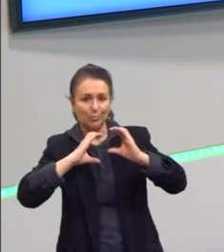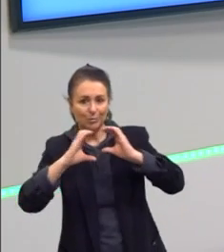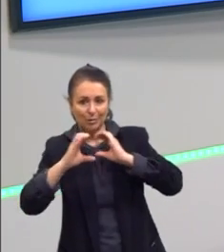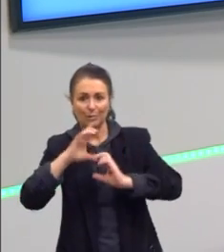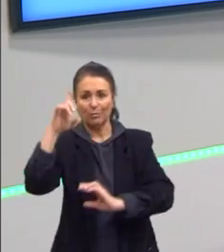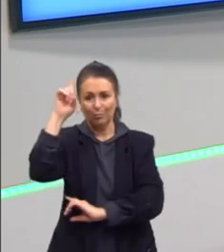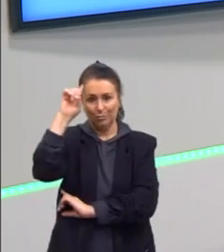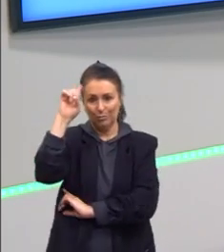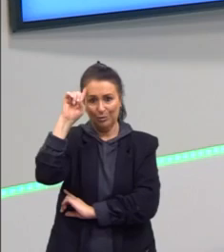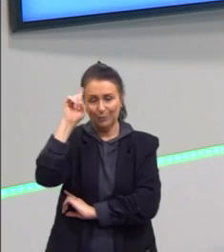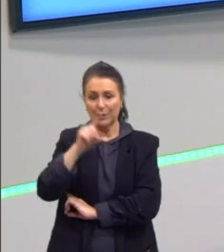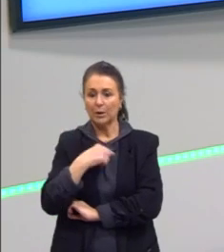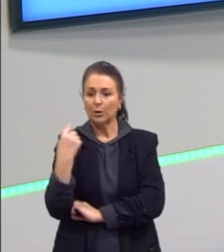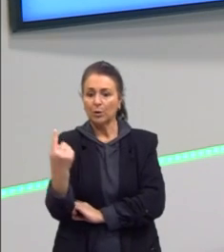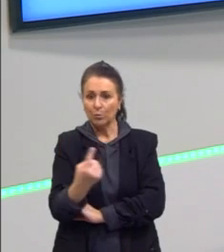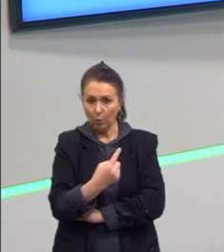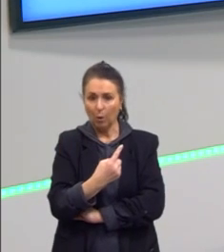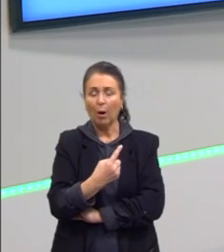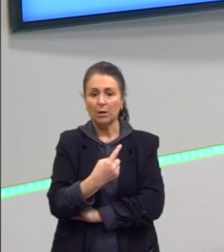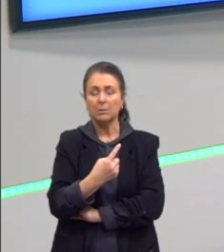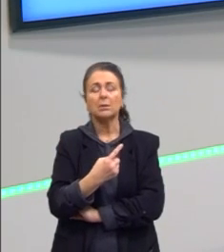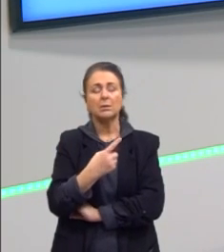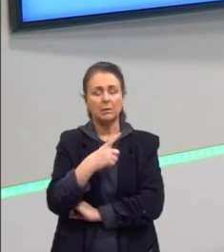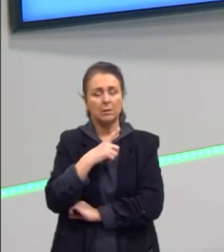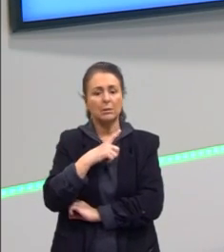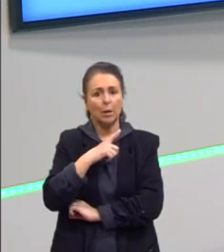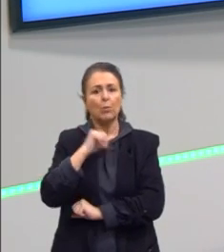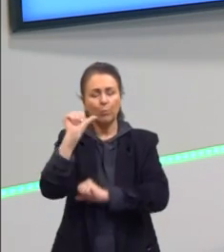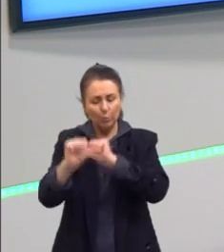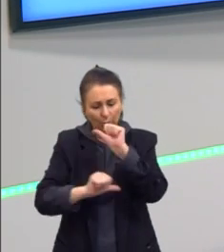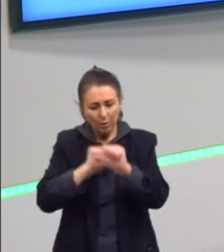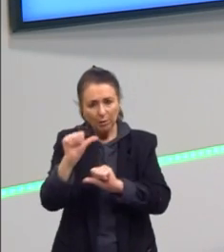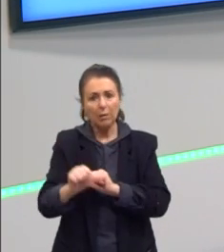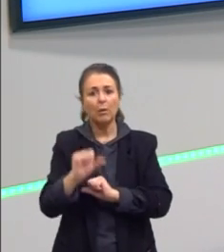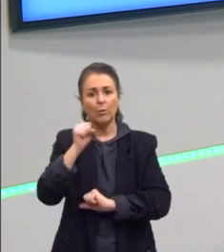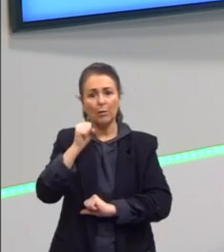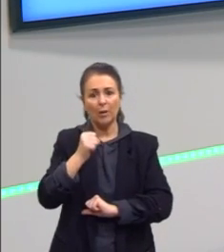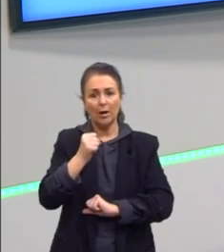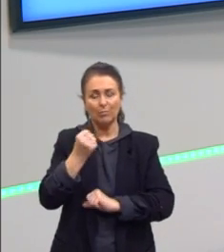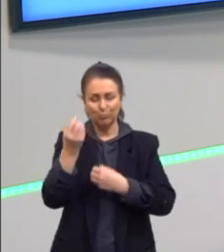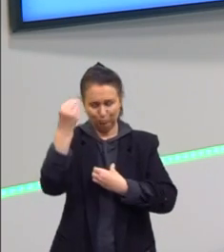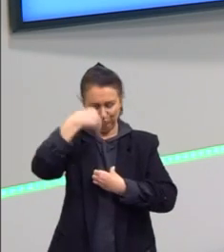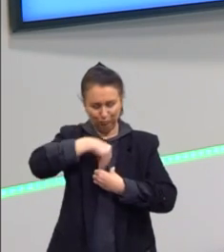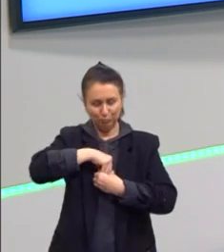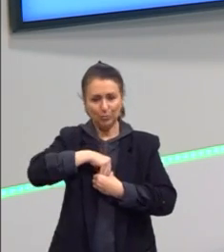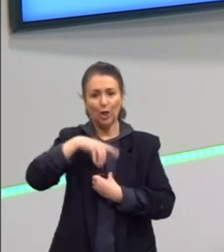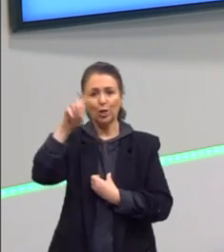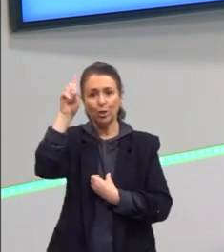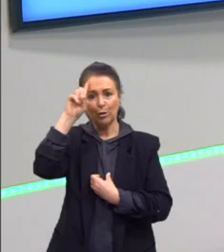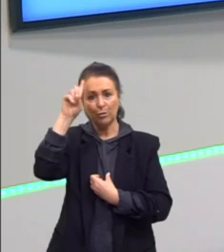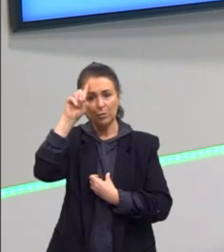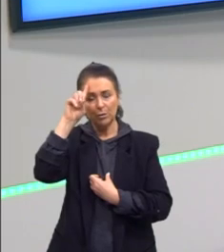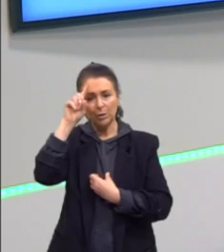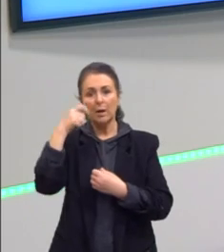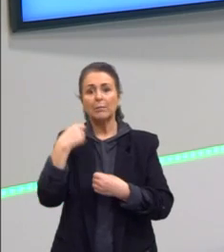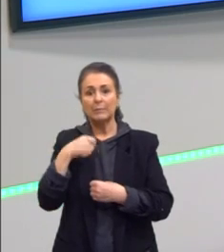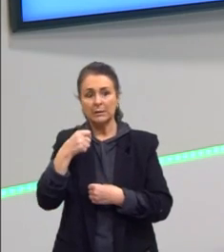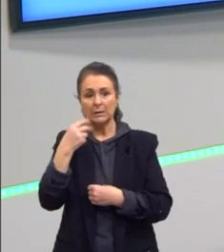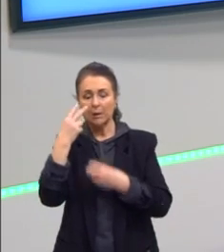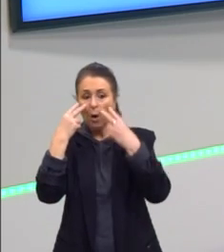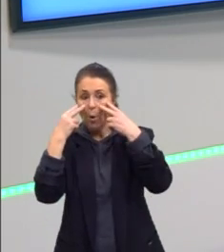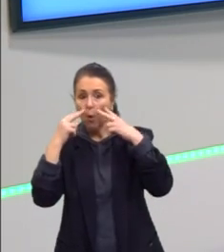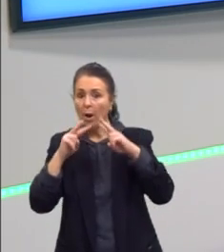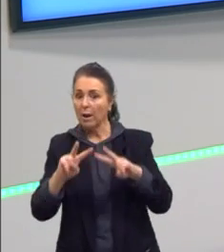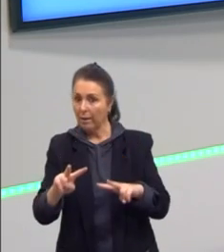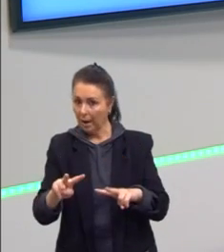E que a gente está sofrendo essas variações todos os dias. E a gente precisa ter um olhar mais carinhoso e